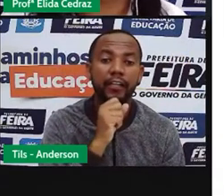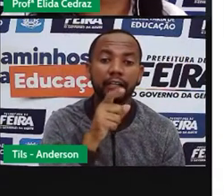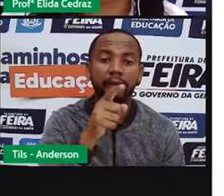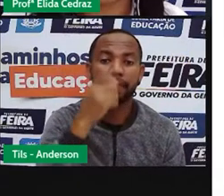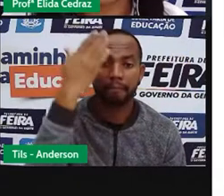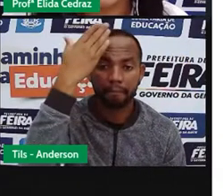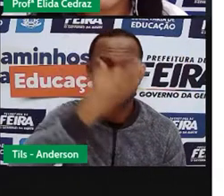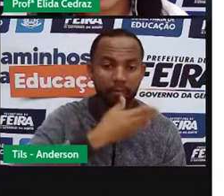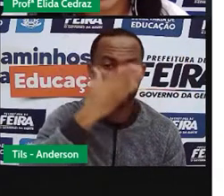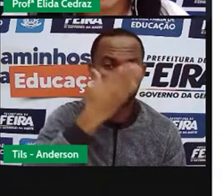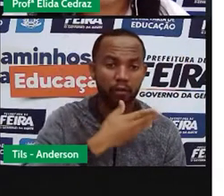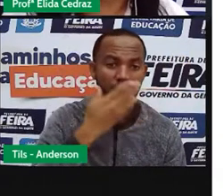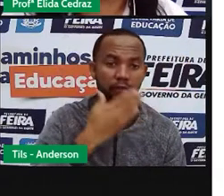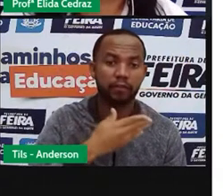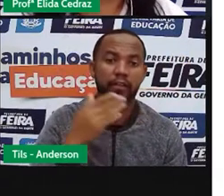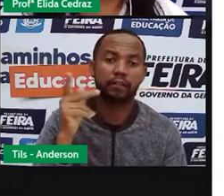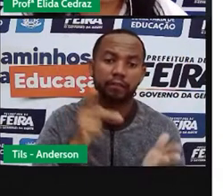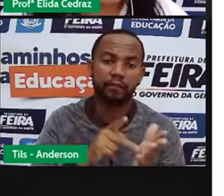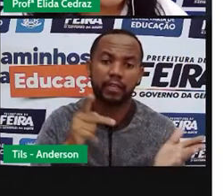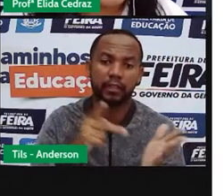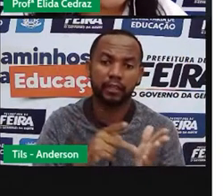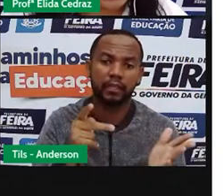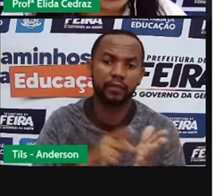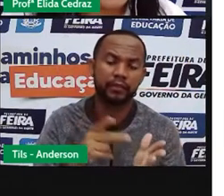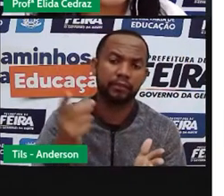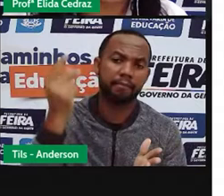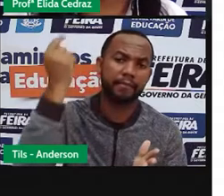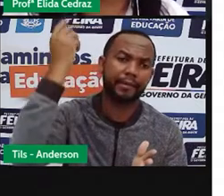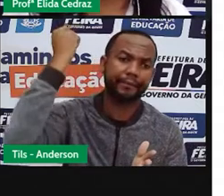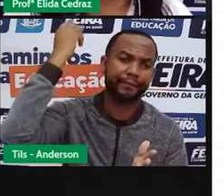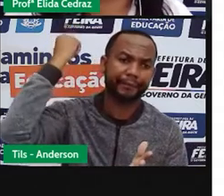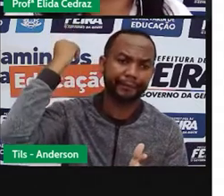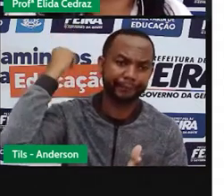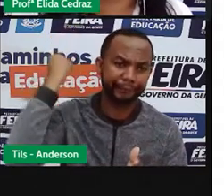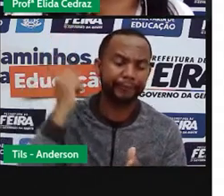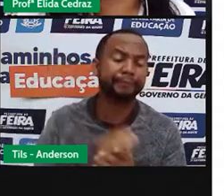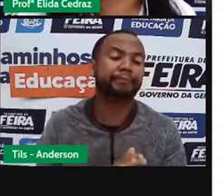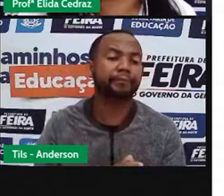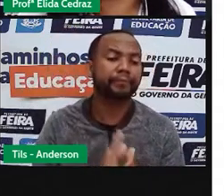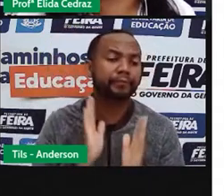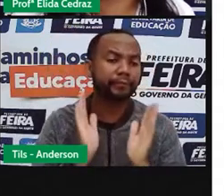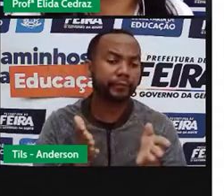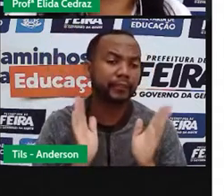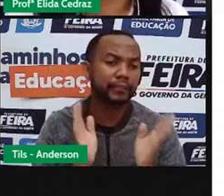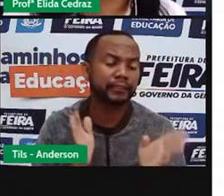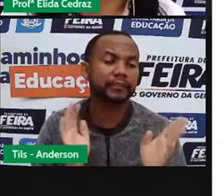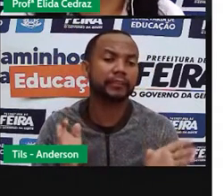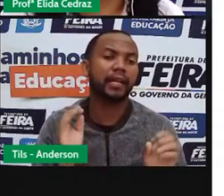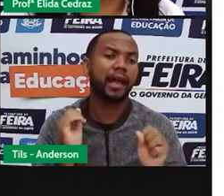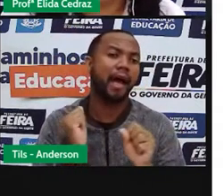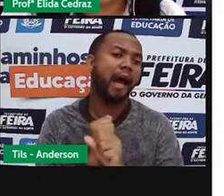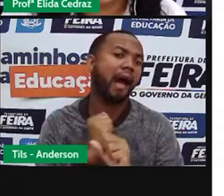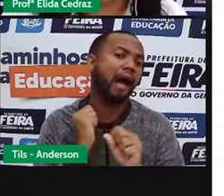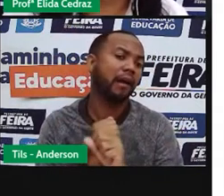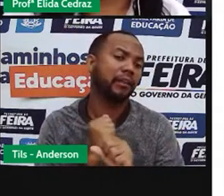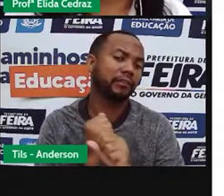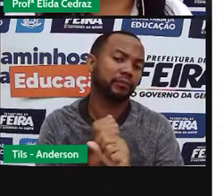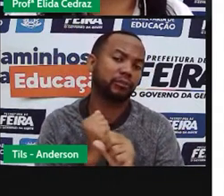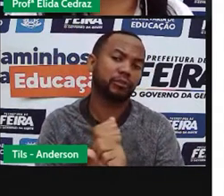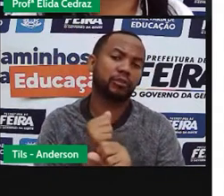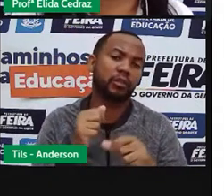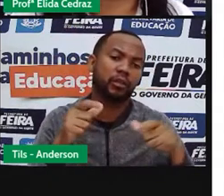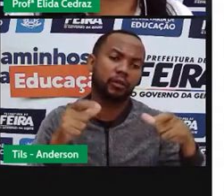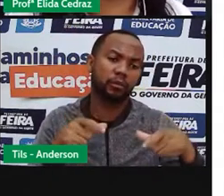madeira com os registros das escritas antigas, eles estão em exposição no museu.